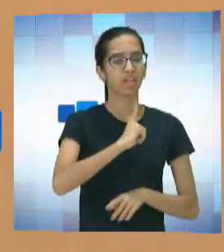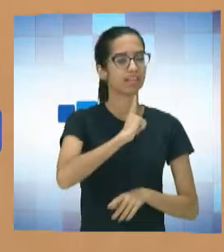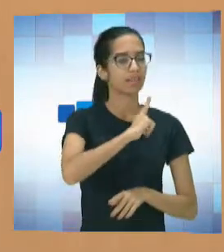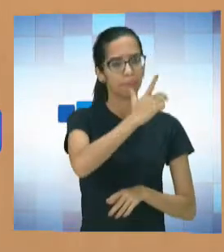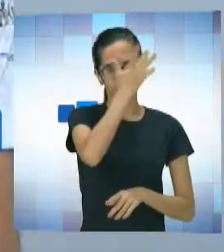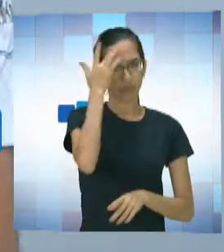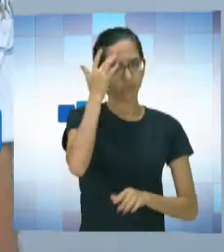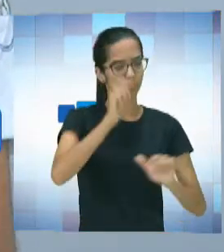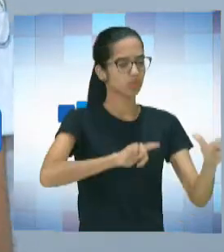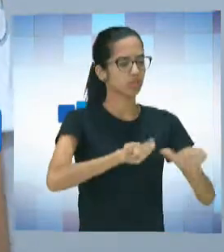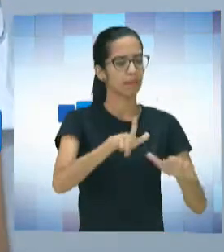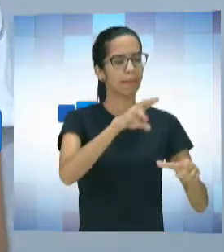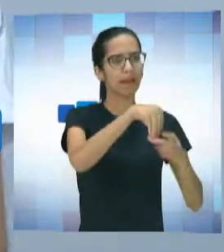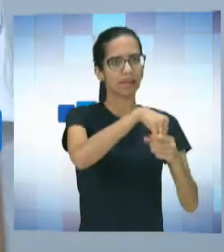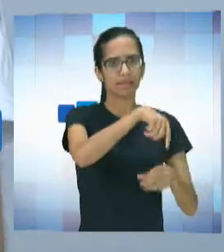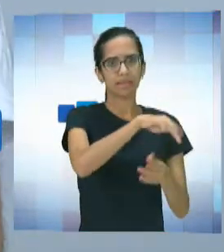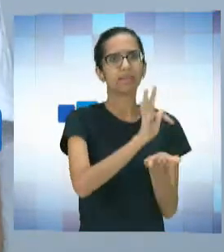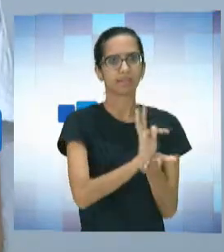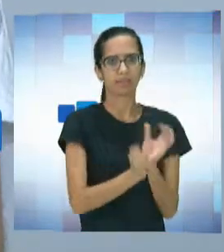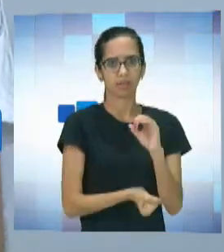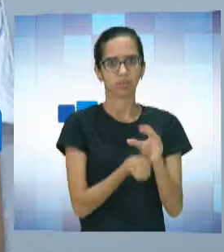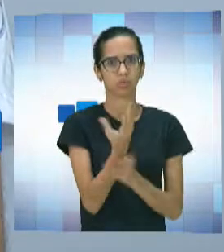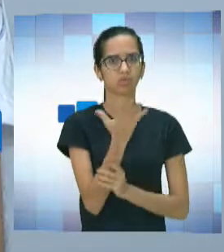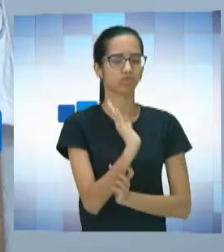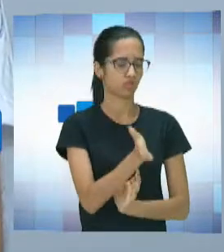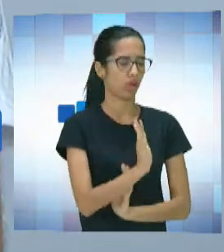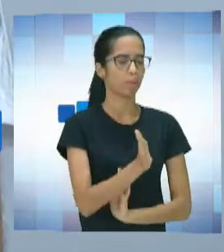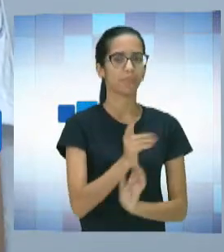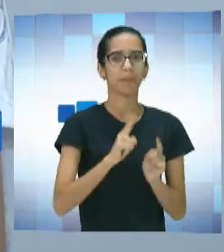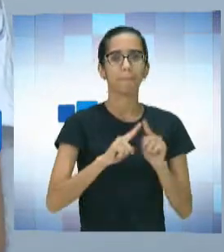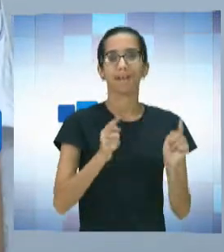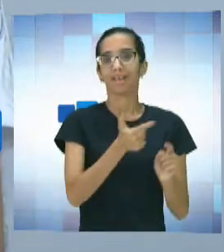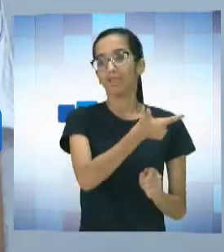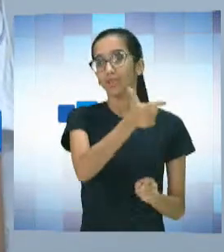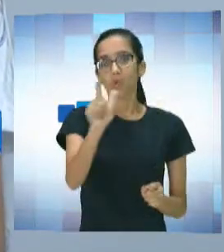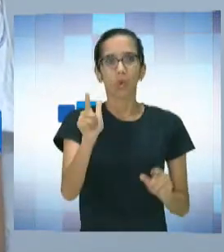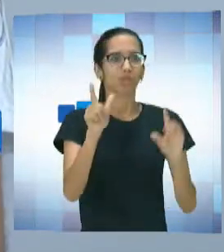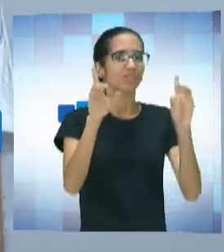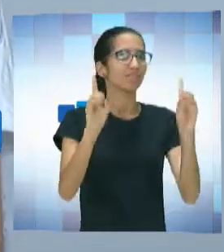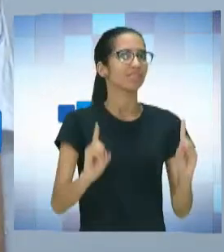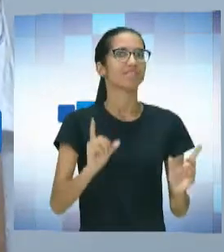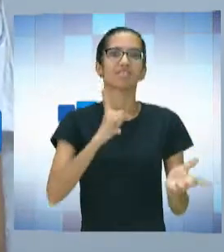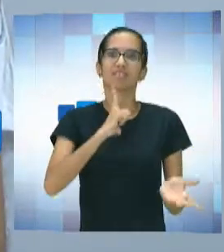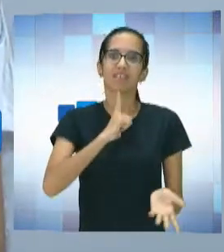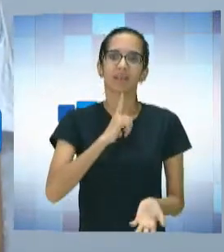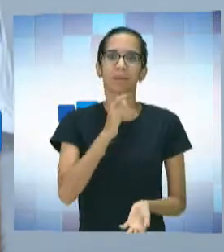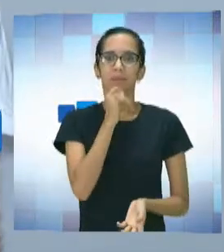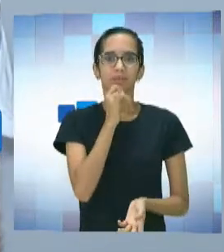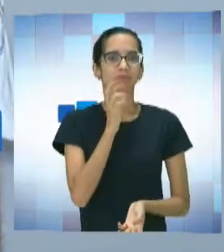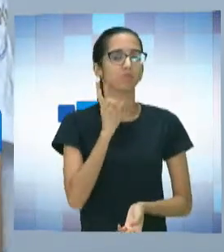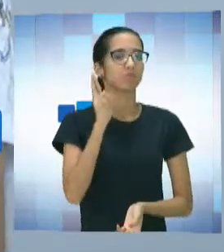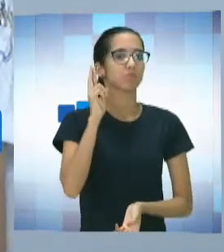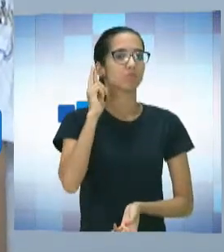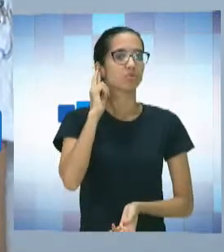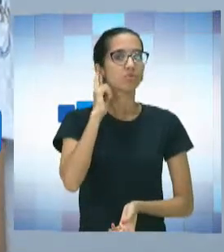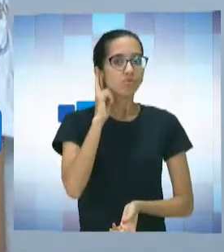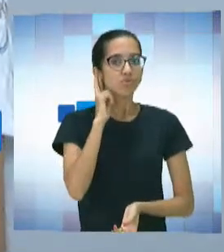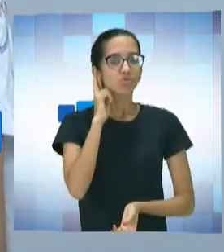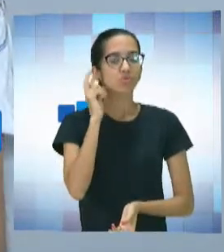belíssimo trabalho aqui dentro de Teresina. Mas aí tem as outras deficiências, né? Como a surdez, né?